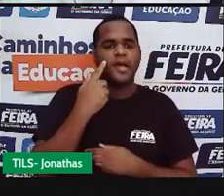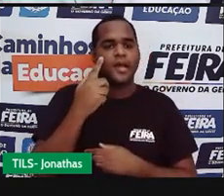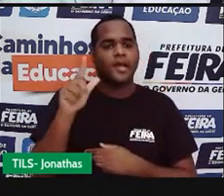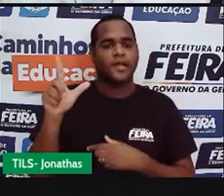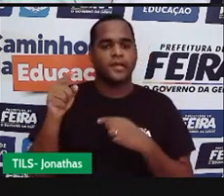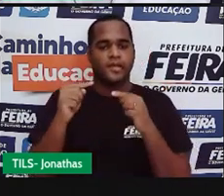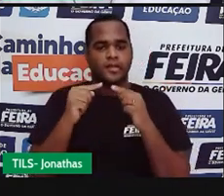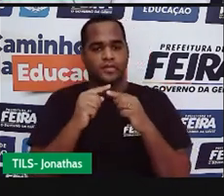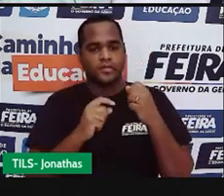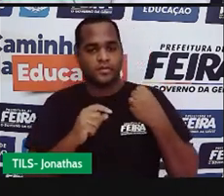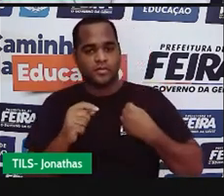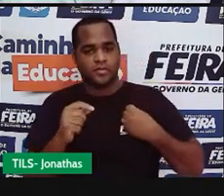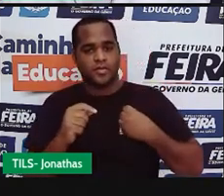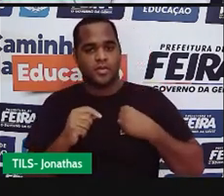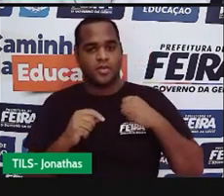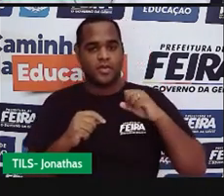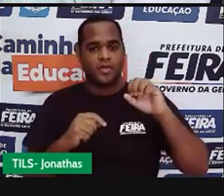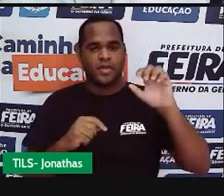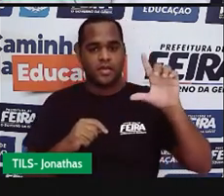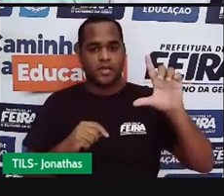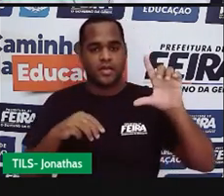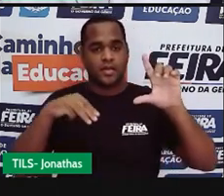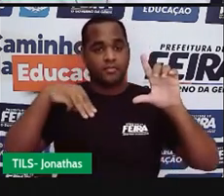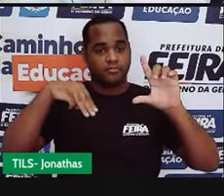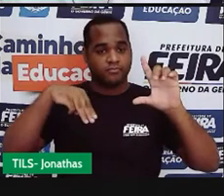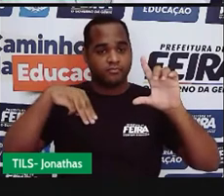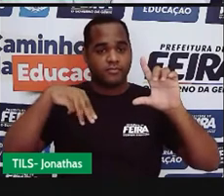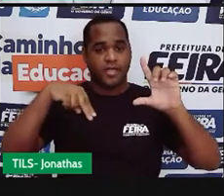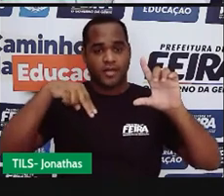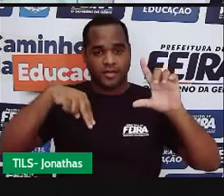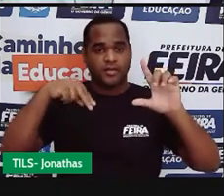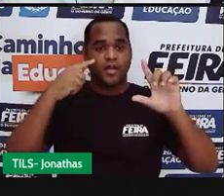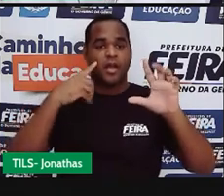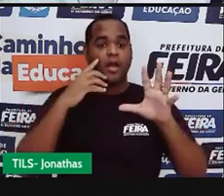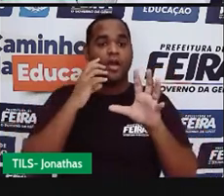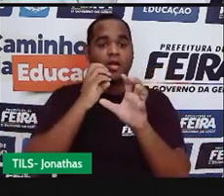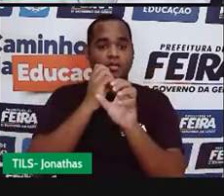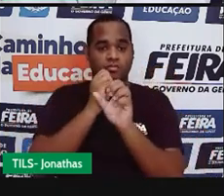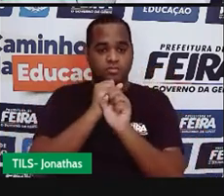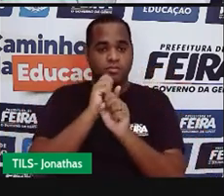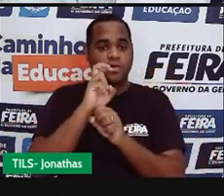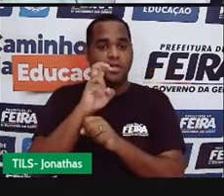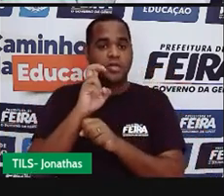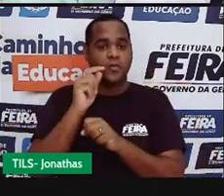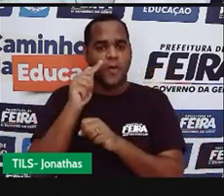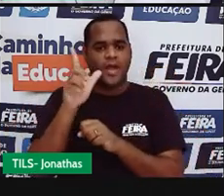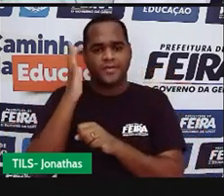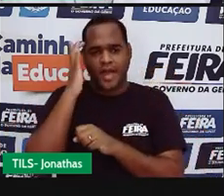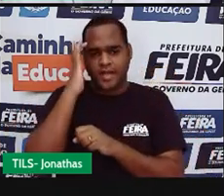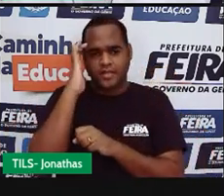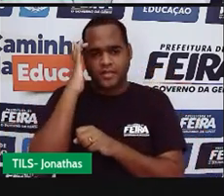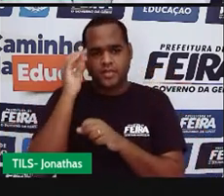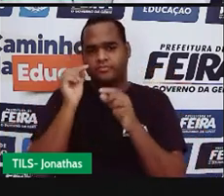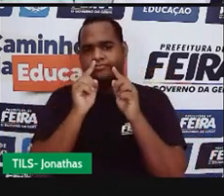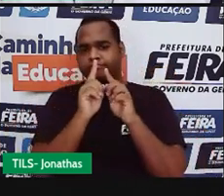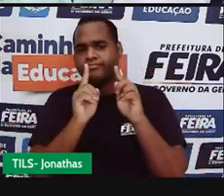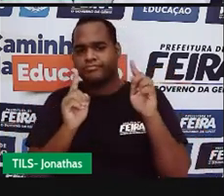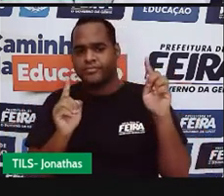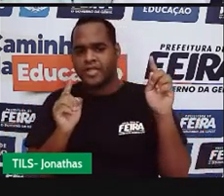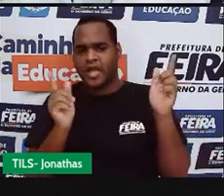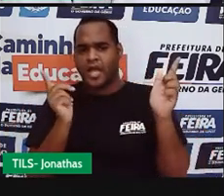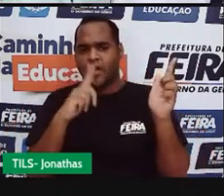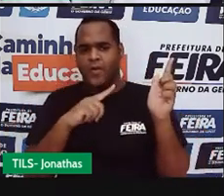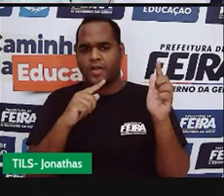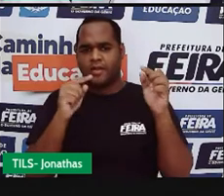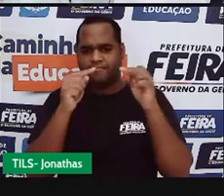ó, que veio do ponto L até o ponto N, mede cinco. Será que esse pedacinho aqui encaixa